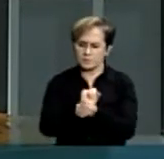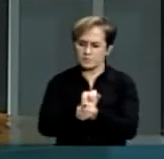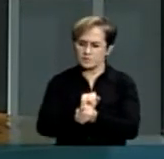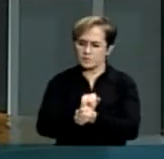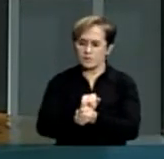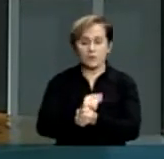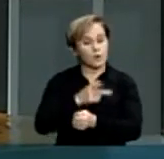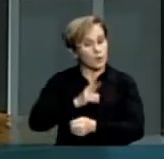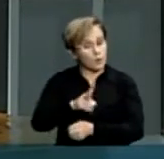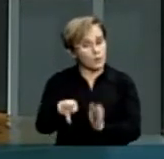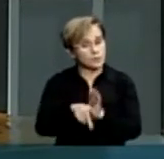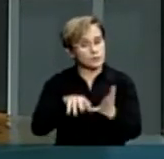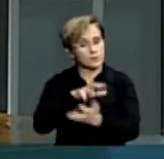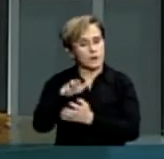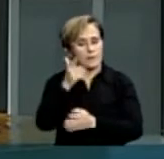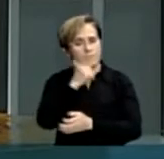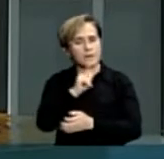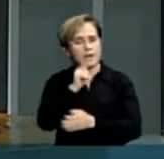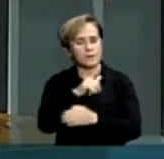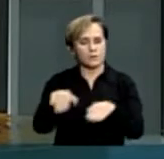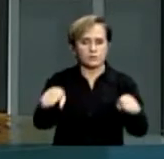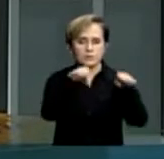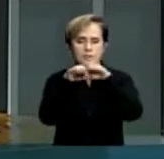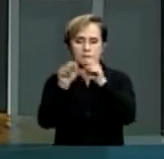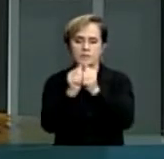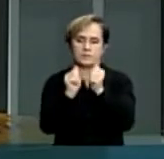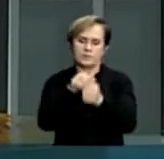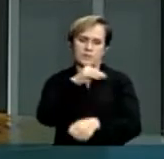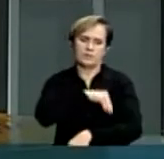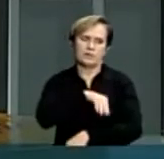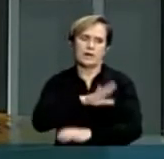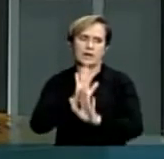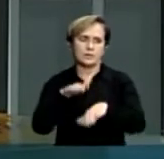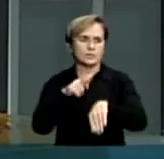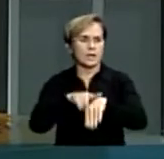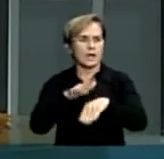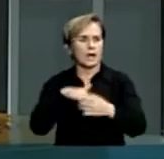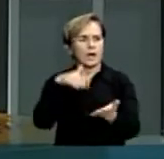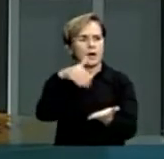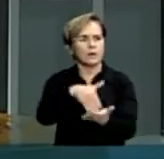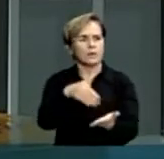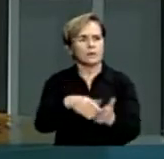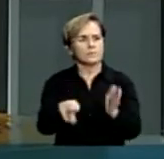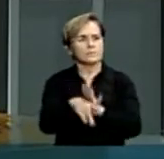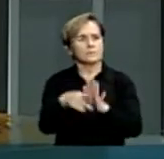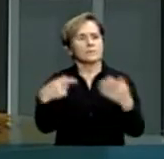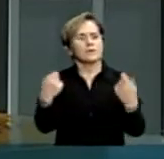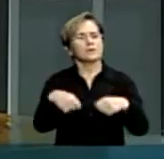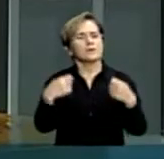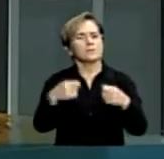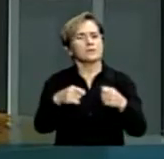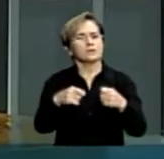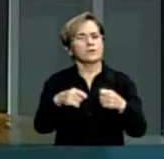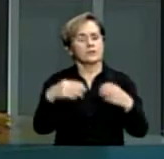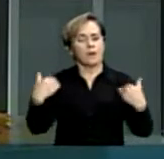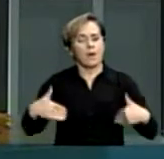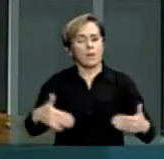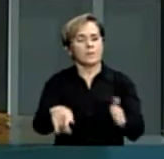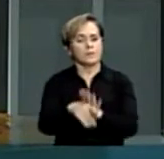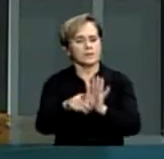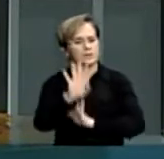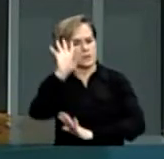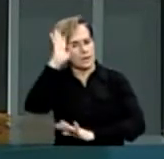poder ter essa equiparação salarial. Então estamos chegando no último período que é preciso o Ministério ter